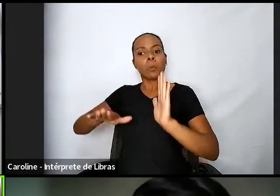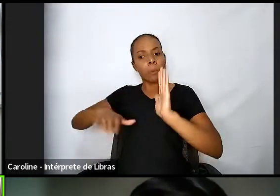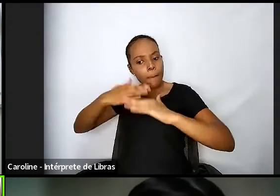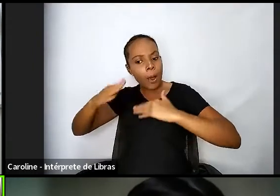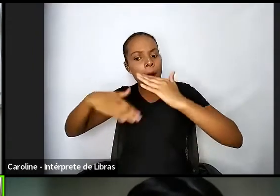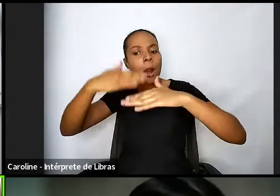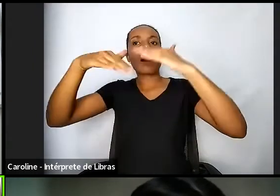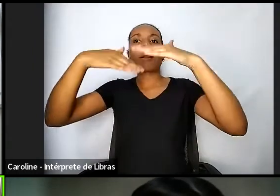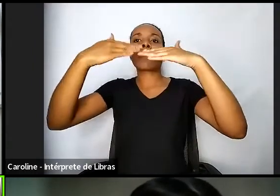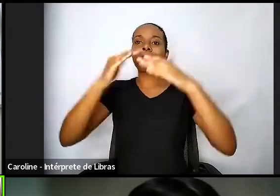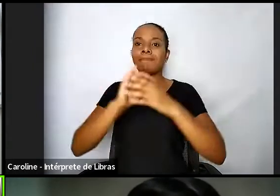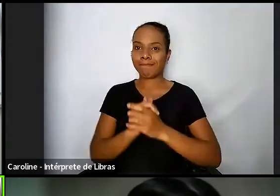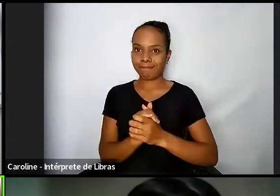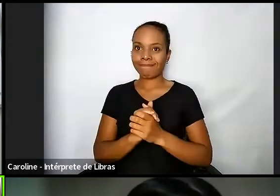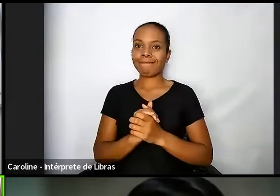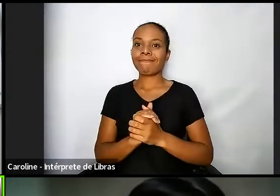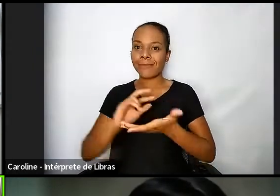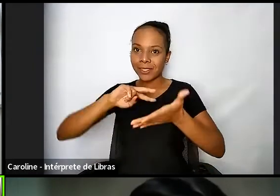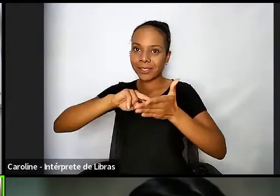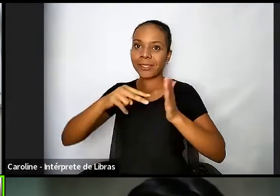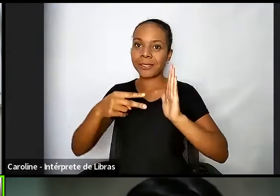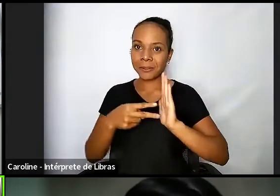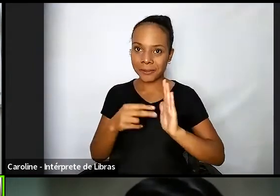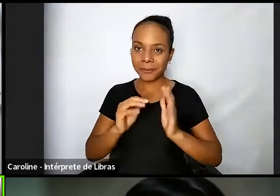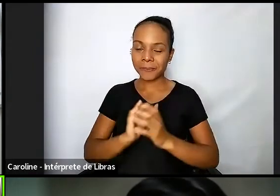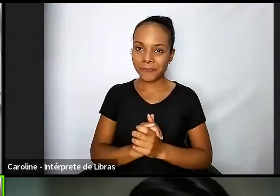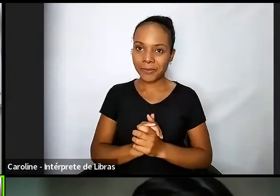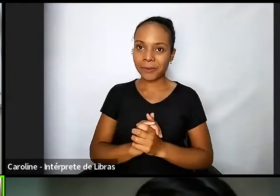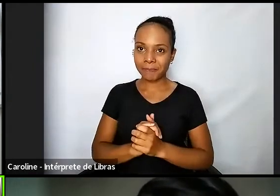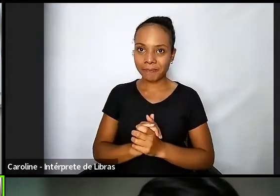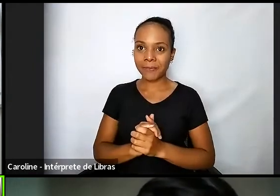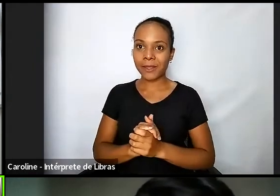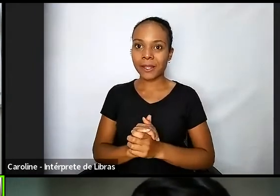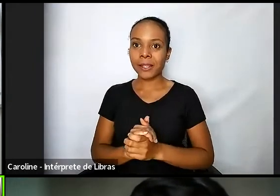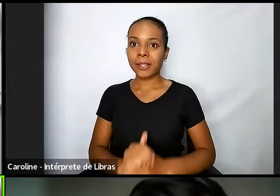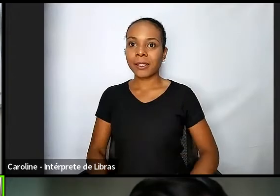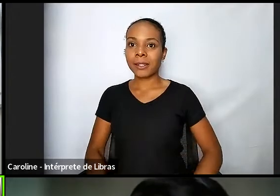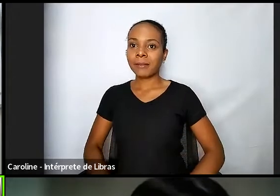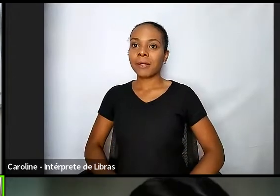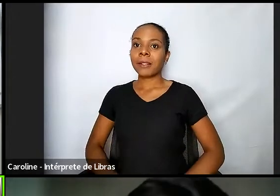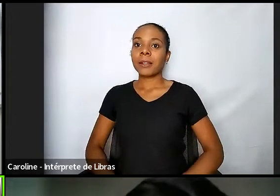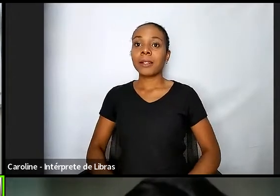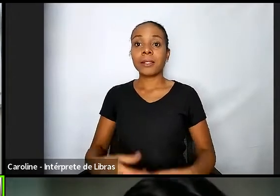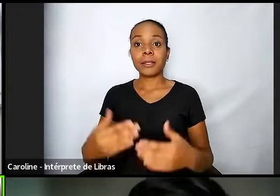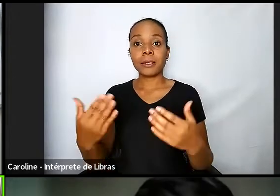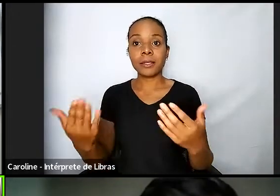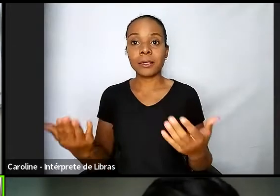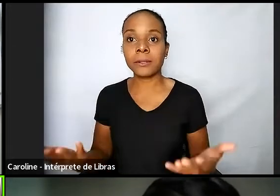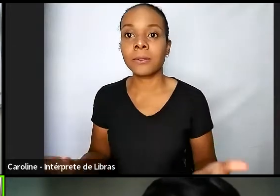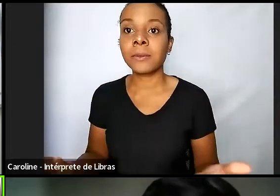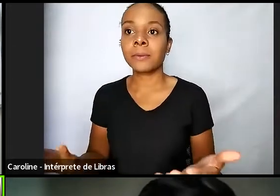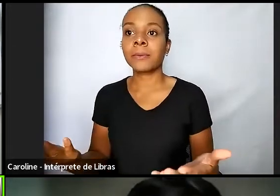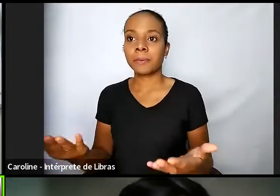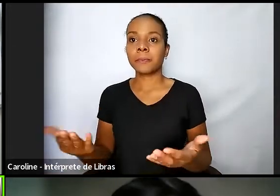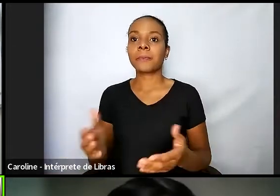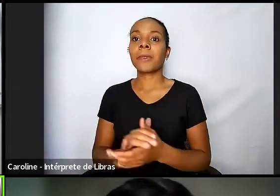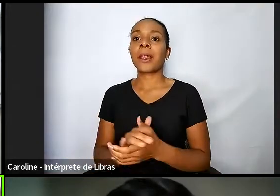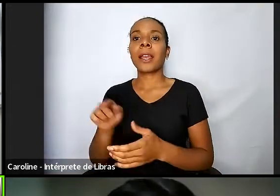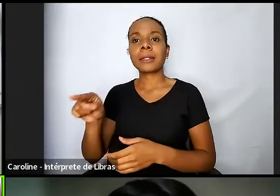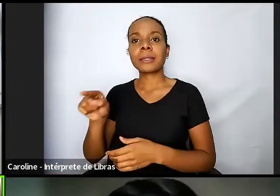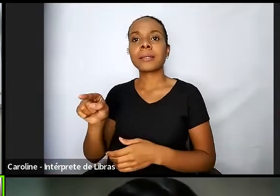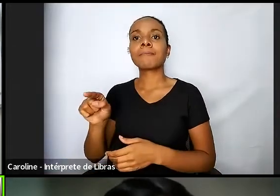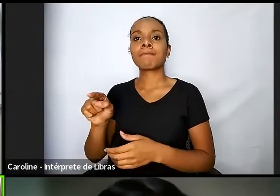para exercer os direitos políticos demonstre então essa regularidade realmente é uma exclusão